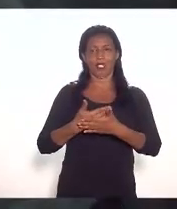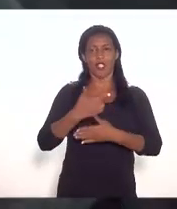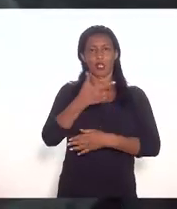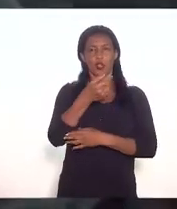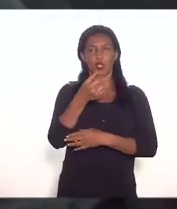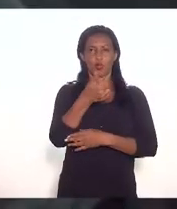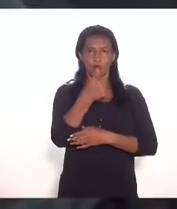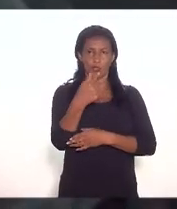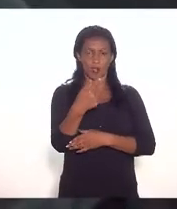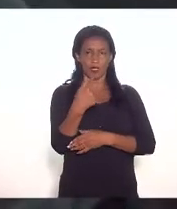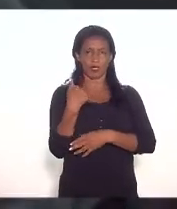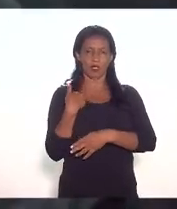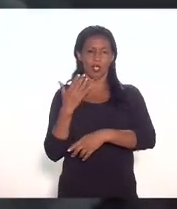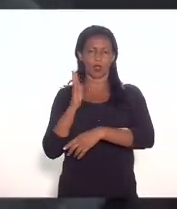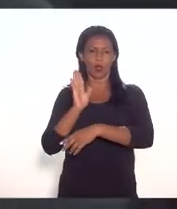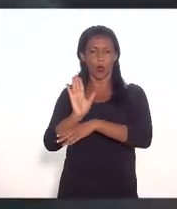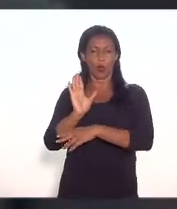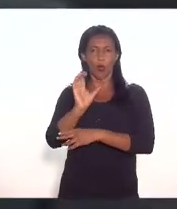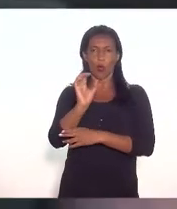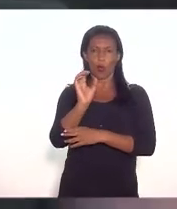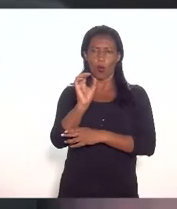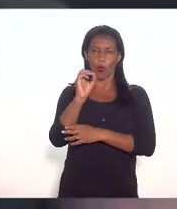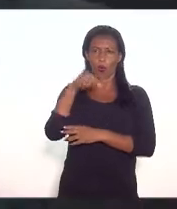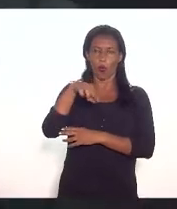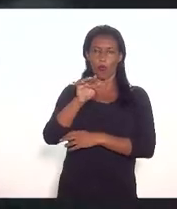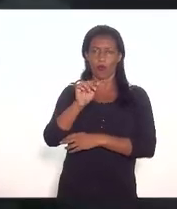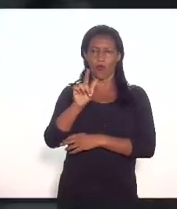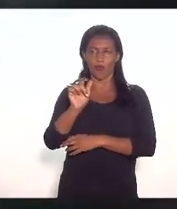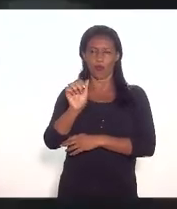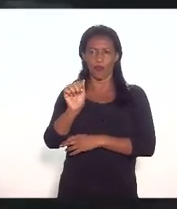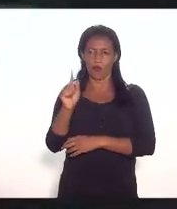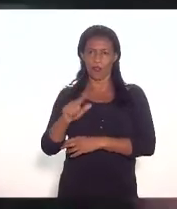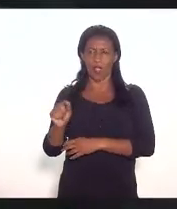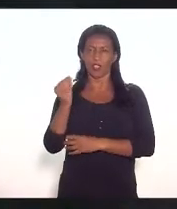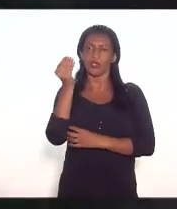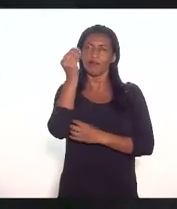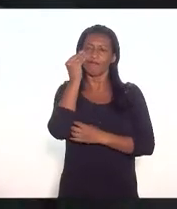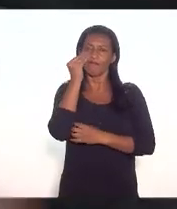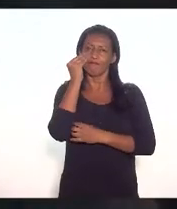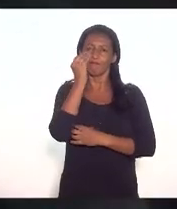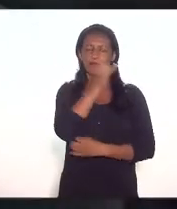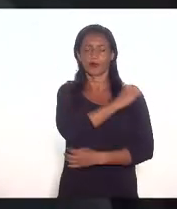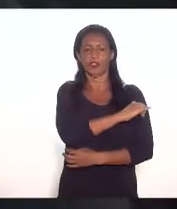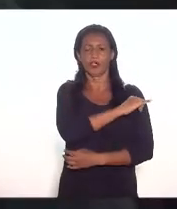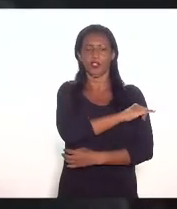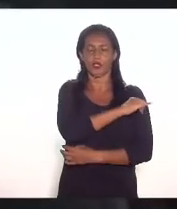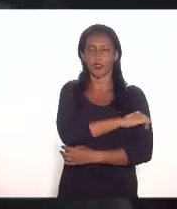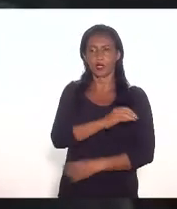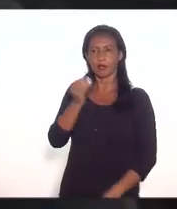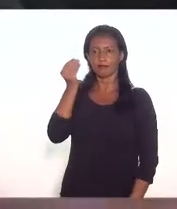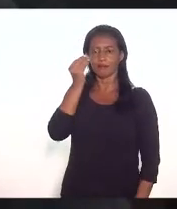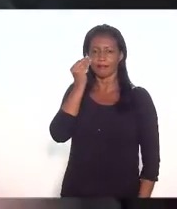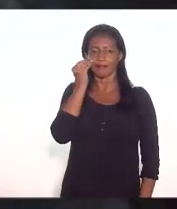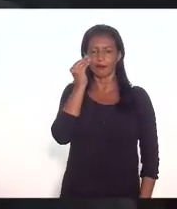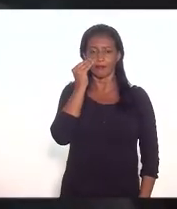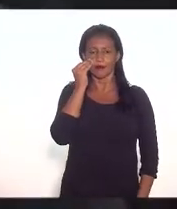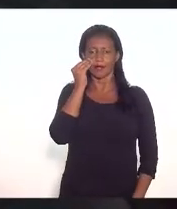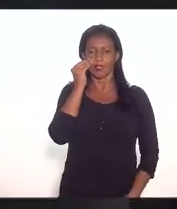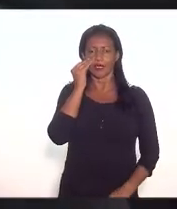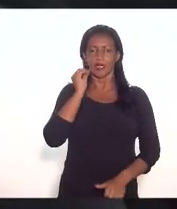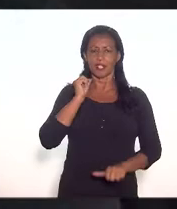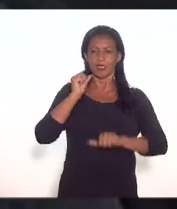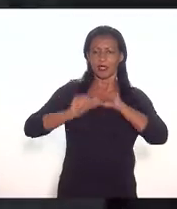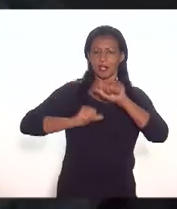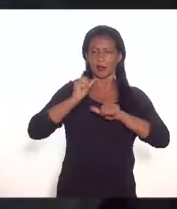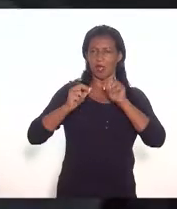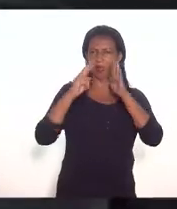adveio o convênio com o FAS o Rio de Janeiro ficou assistindo é inacreditável o Rio de Janeiro ficou assistindo e se instituíram uma